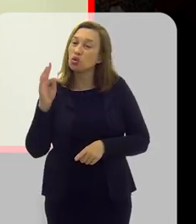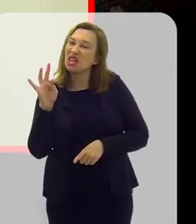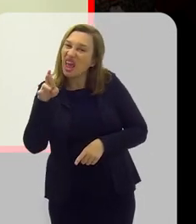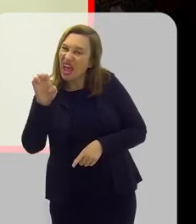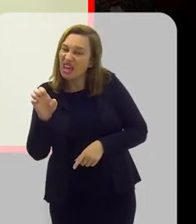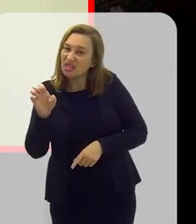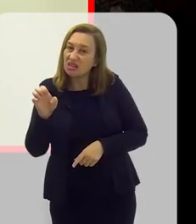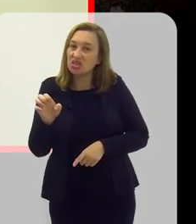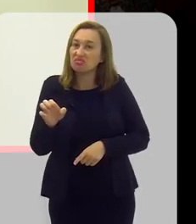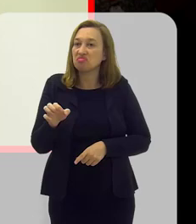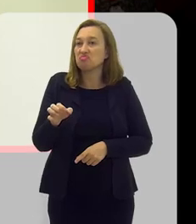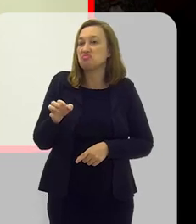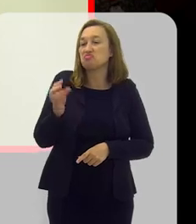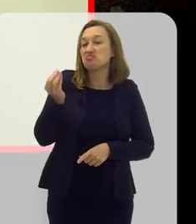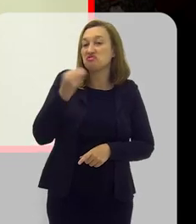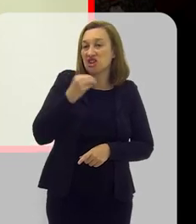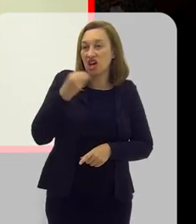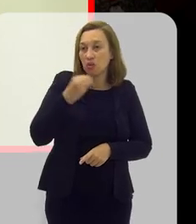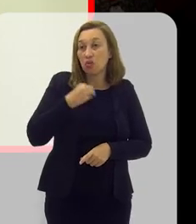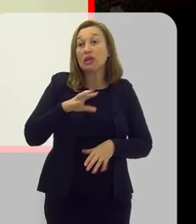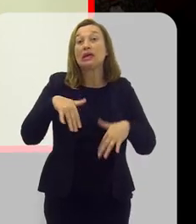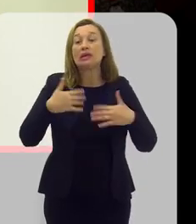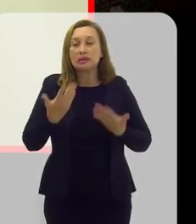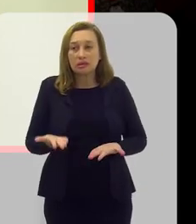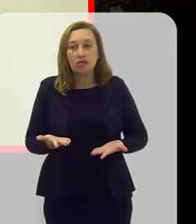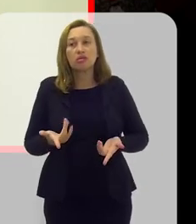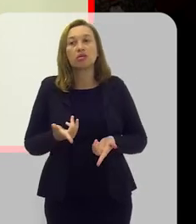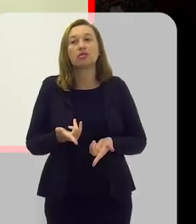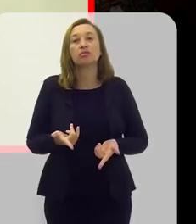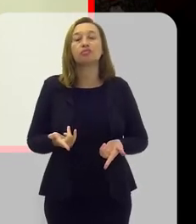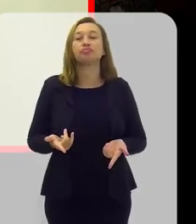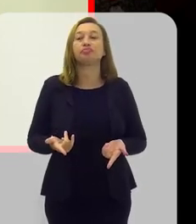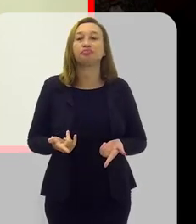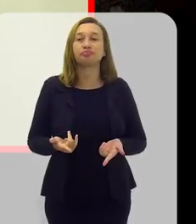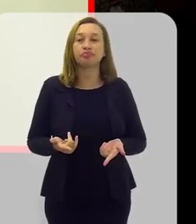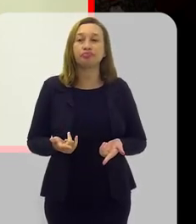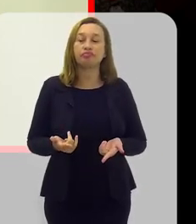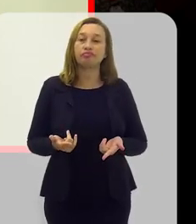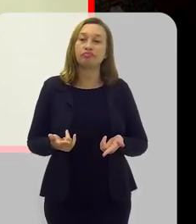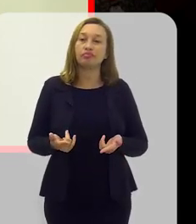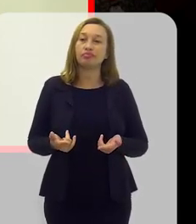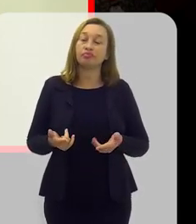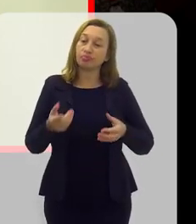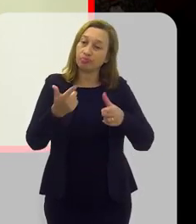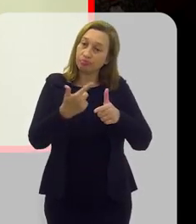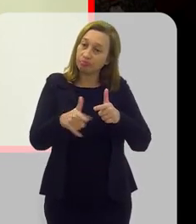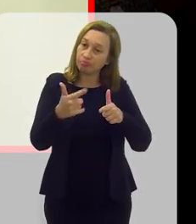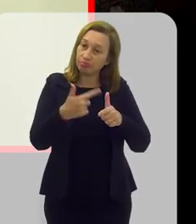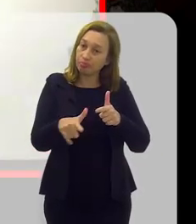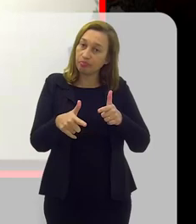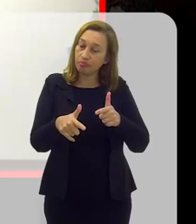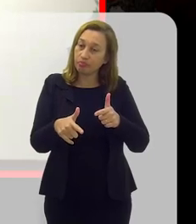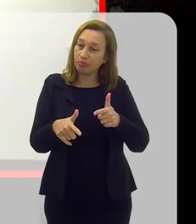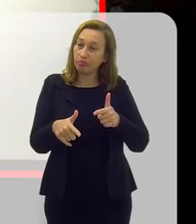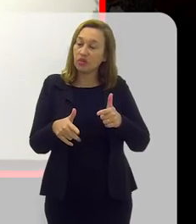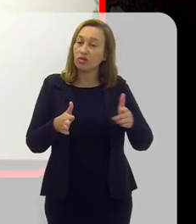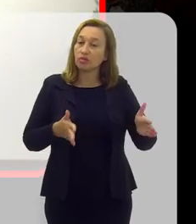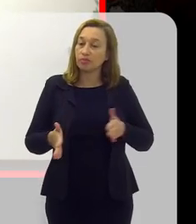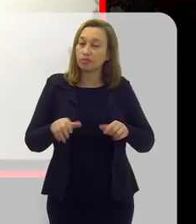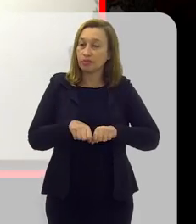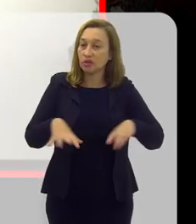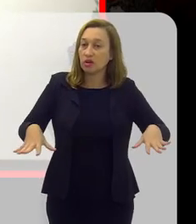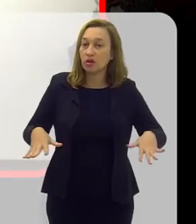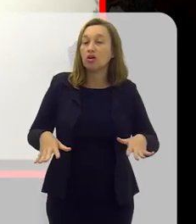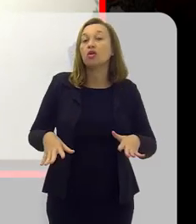dívida vai ficar realmente dessa pandemia com o desenvolvimento